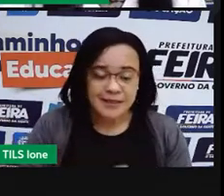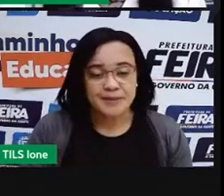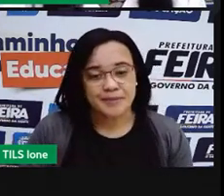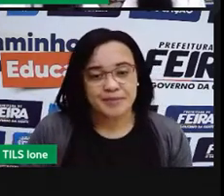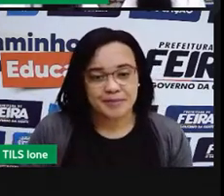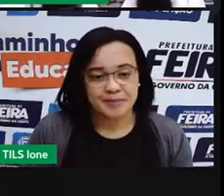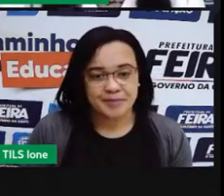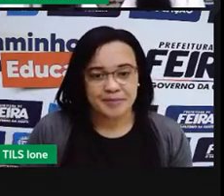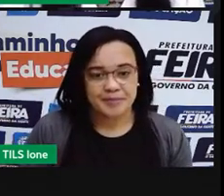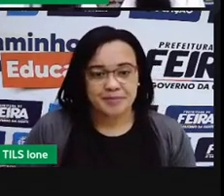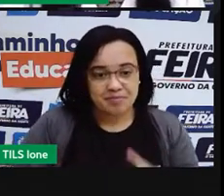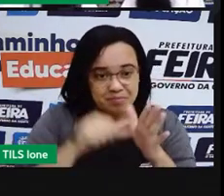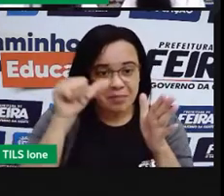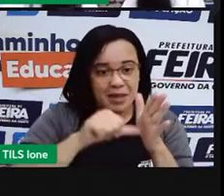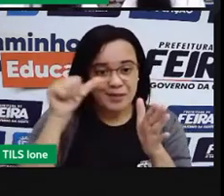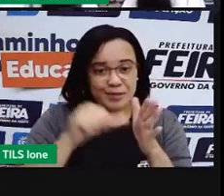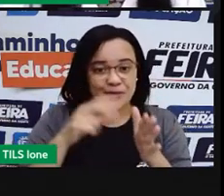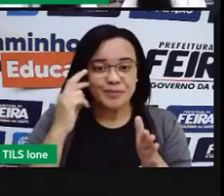inicial,